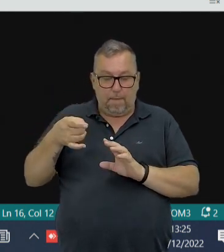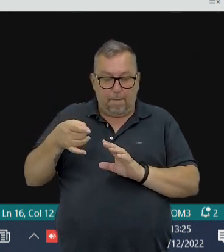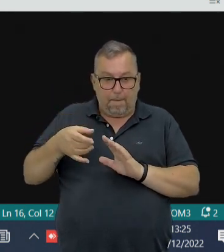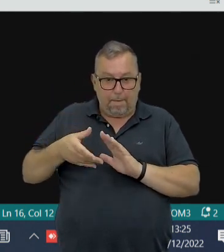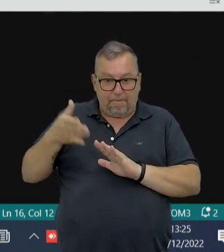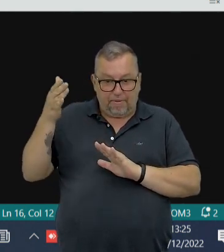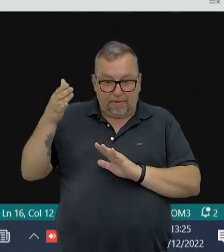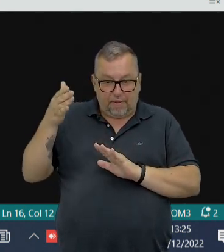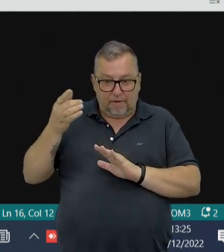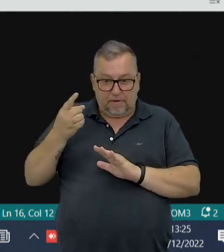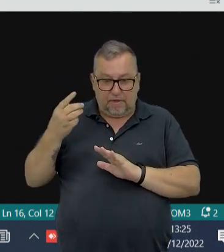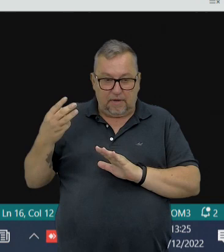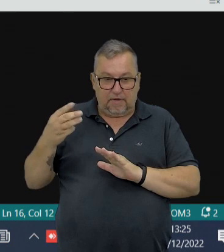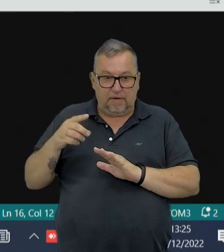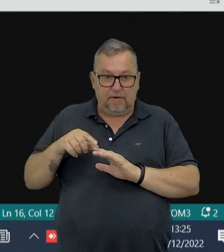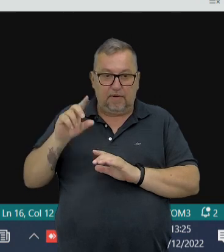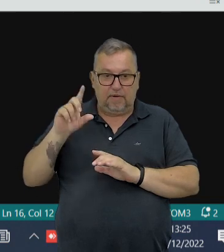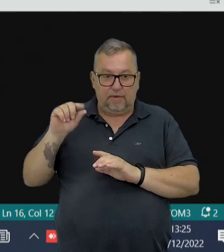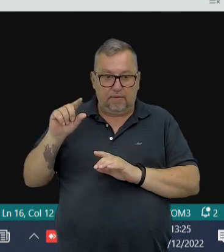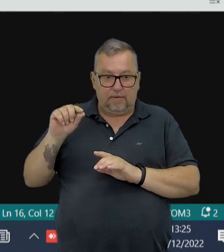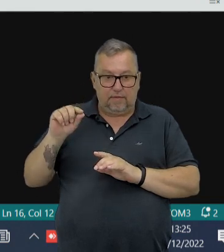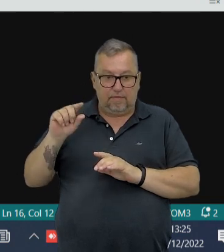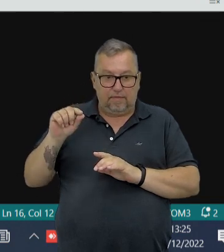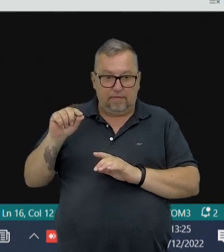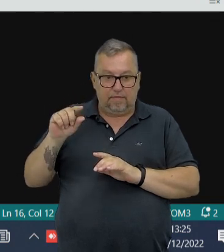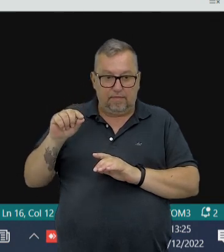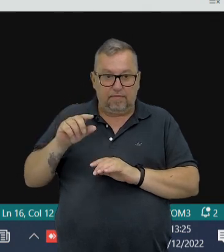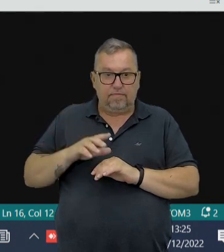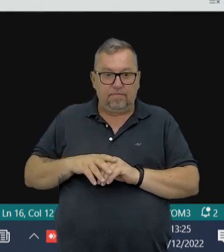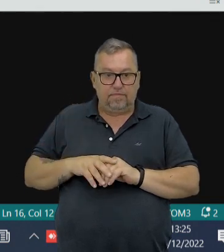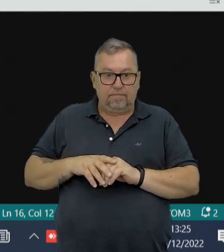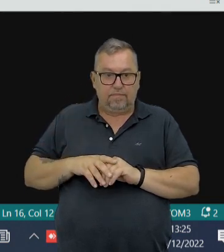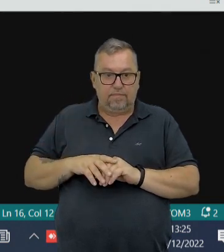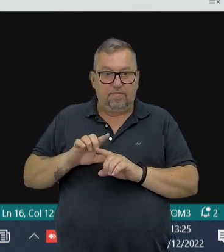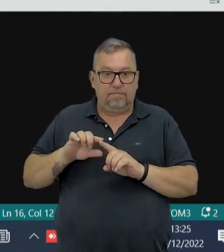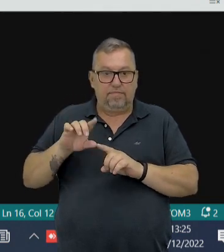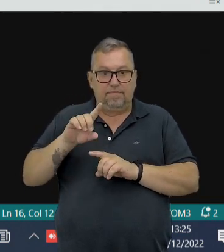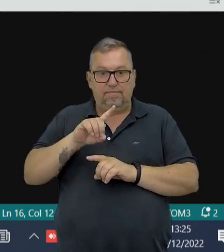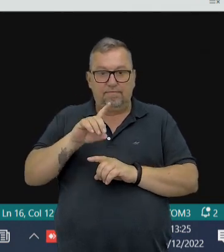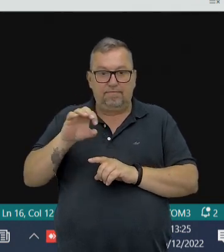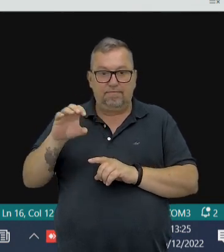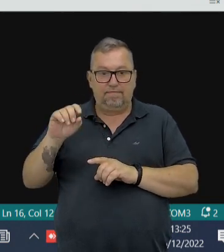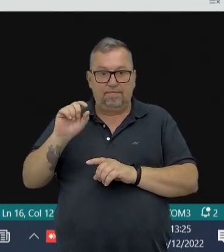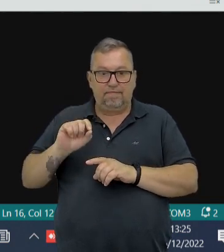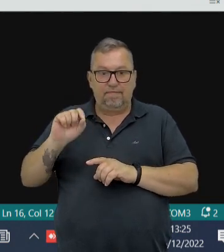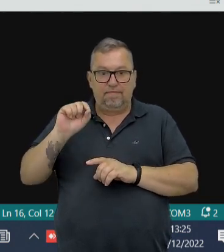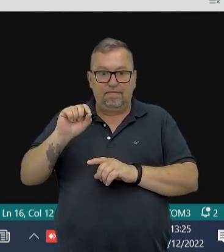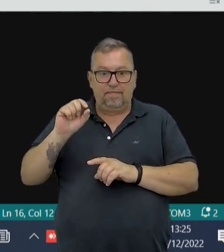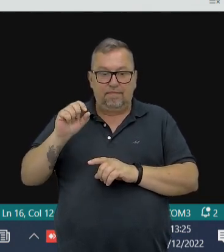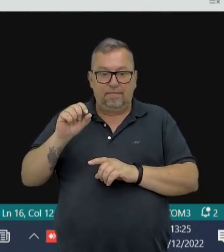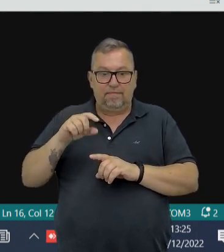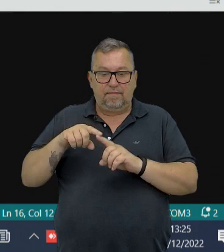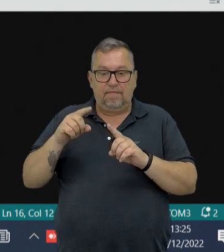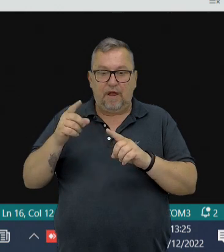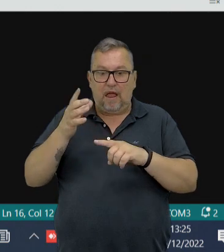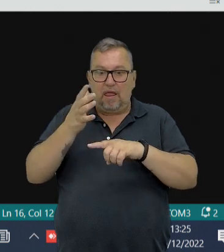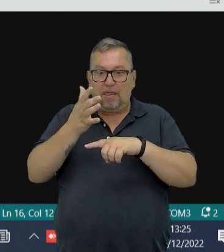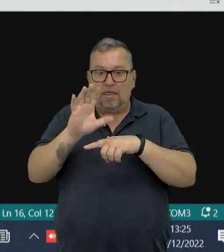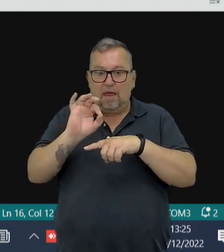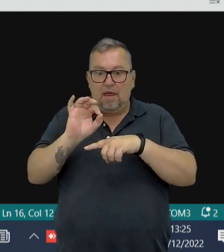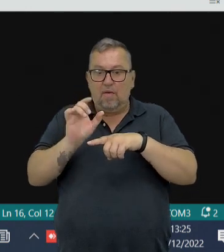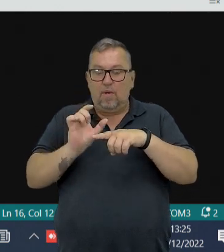vai acender o LED, está escrito aqui, delay 100. Esse 100 aqui, gente, significa que é a décima parte